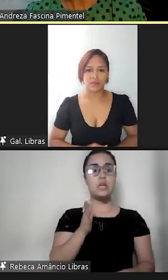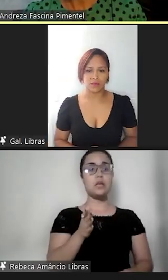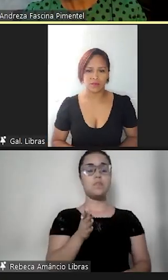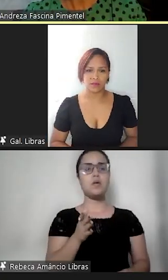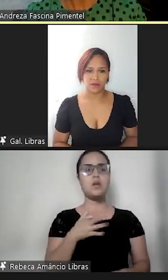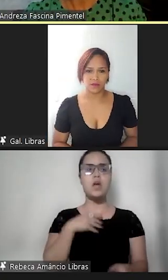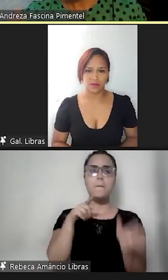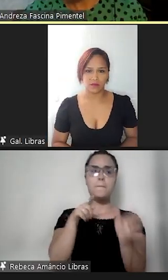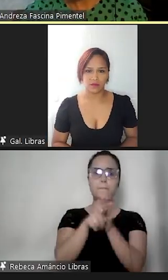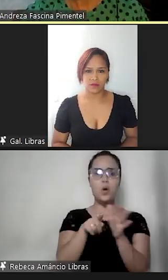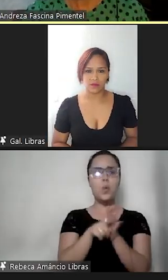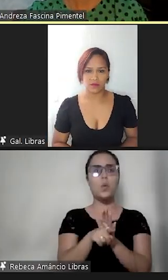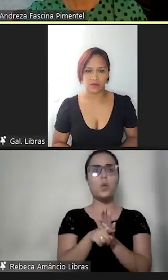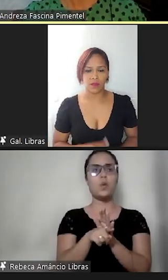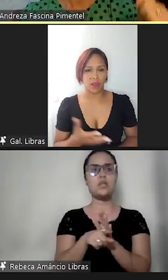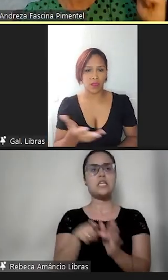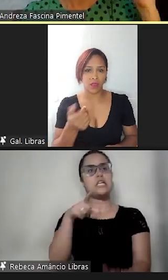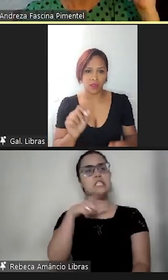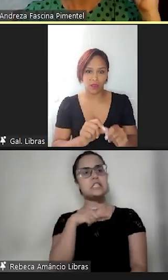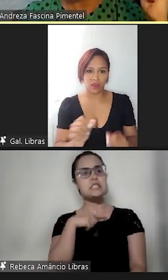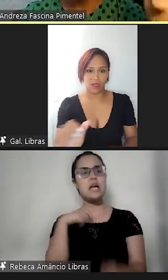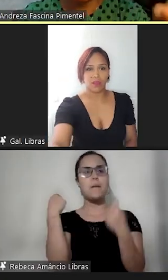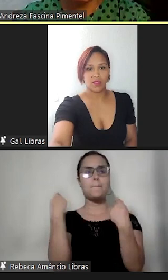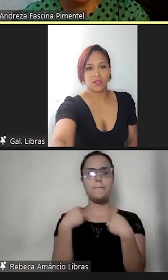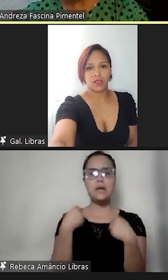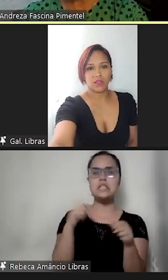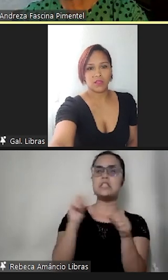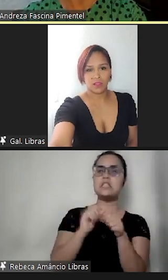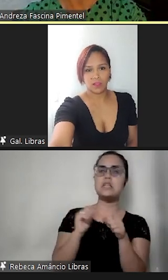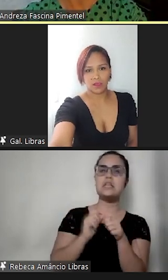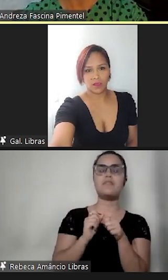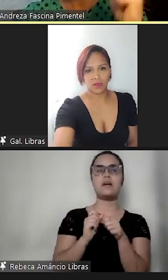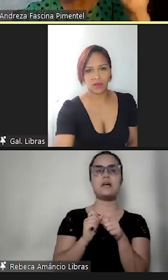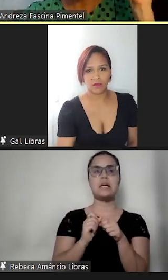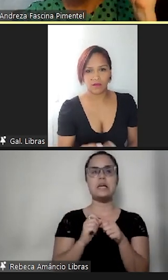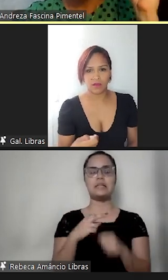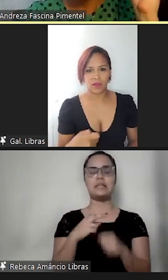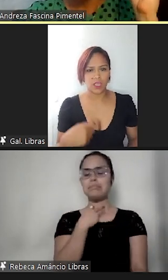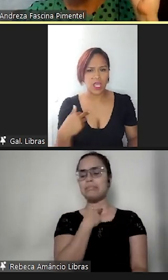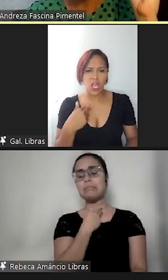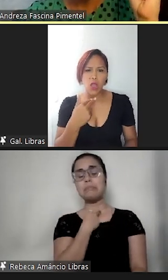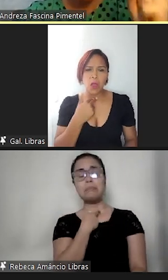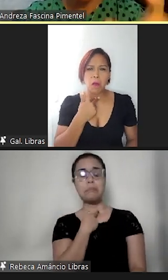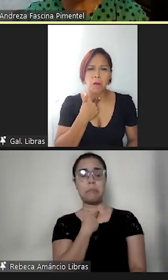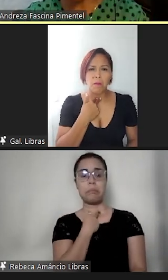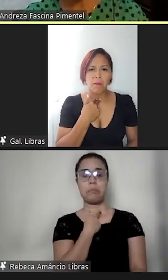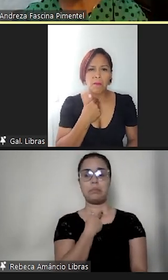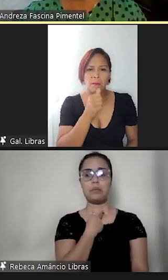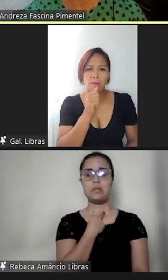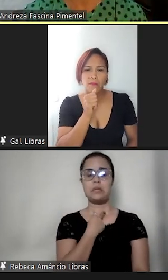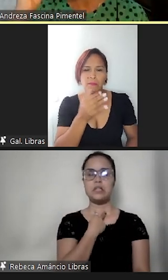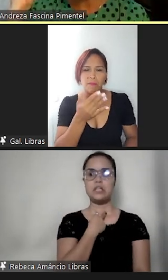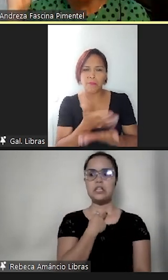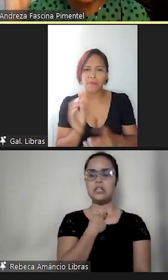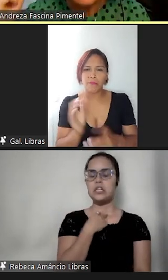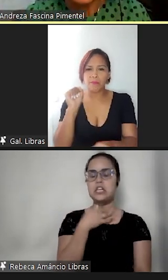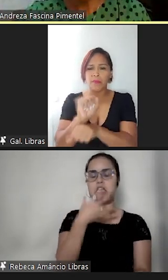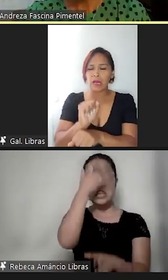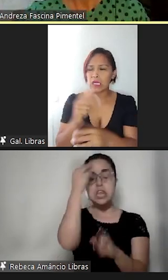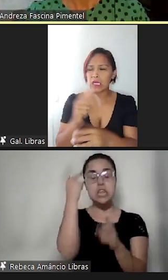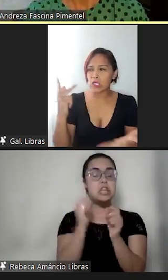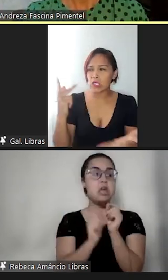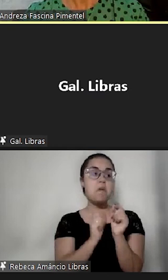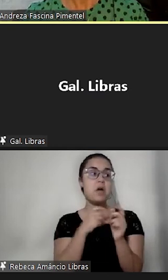buscam, né? Você tem que fazer, você não pode deixar que isso aconteça, você